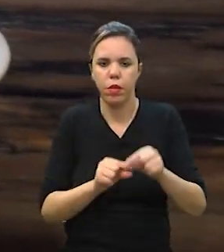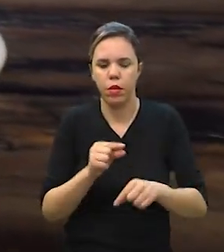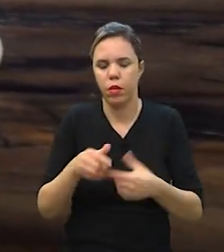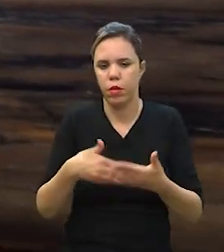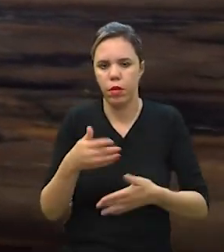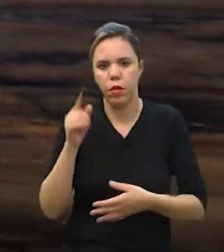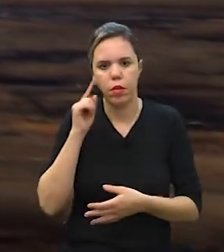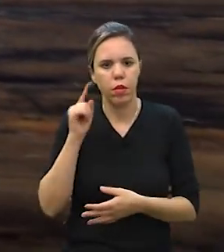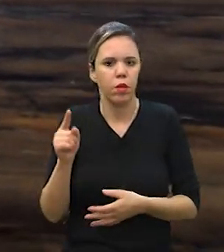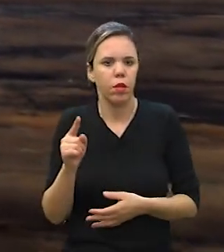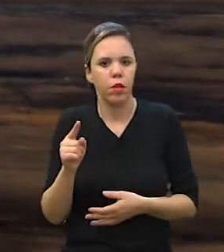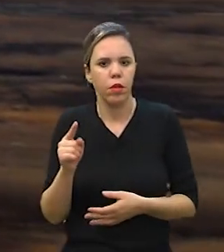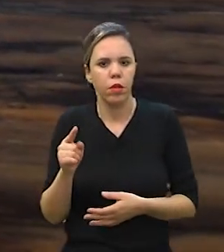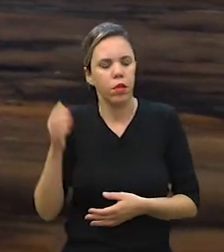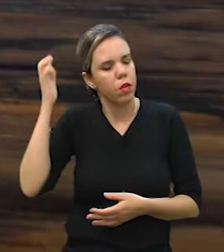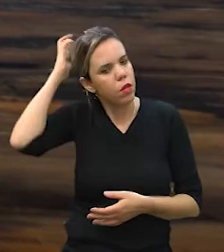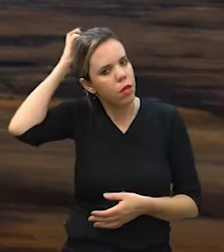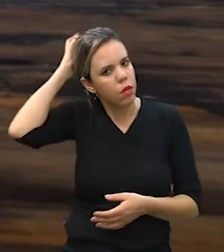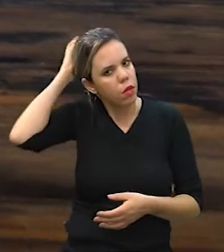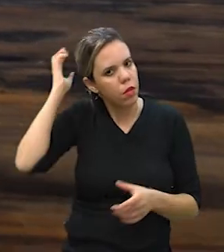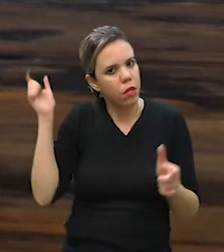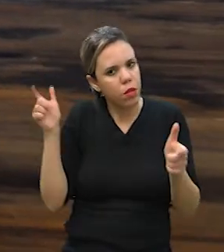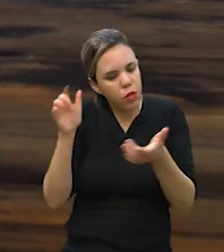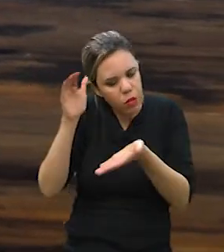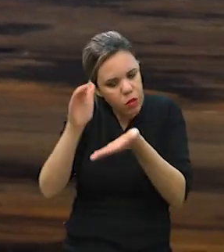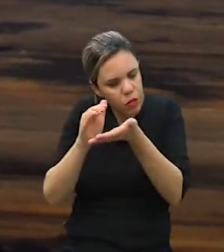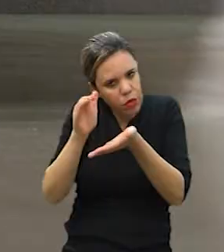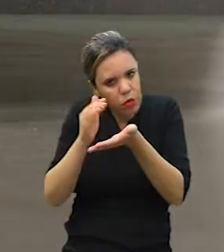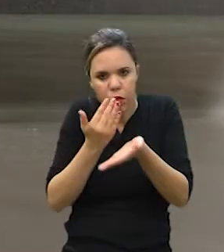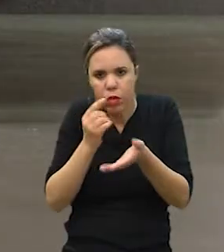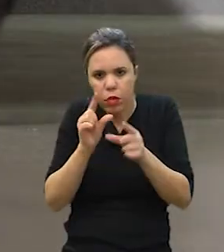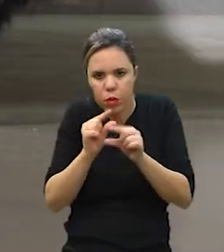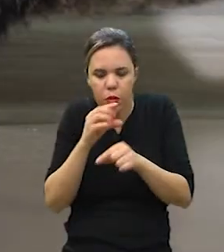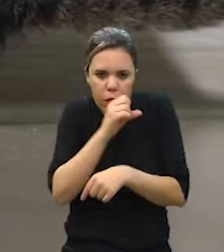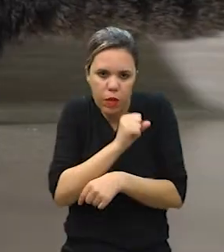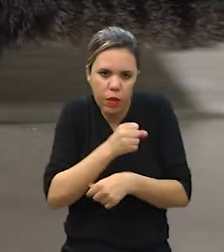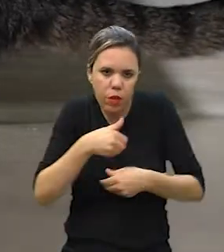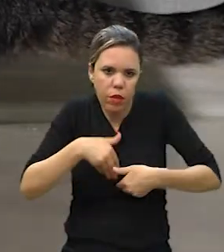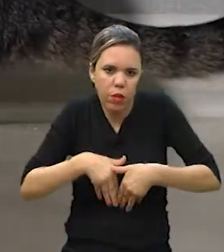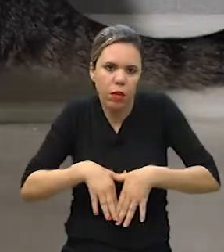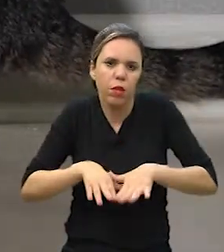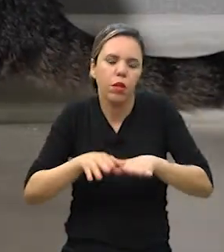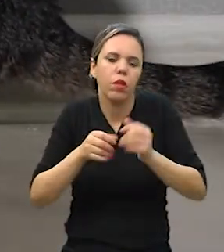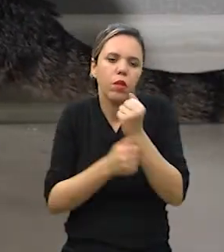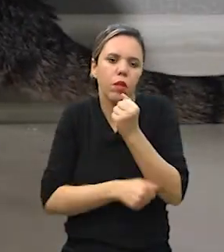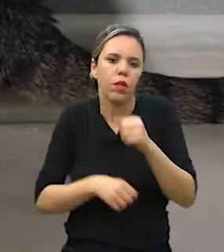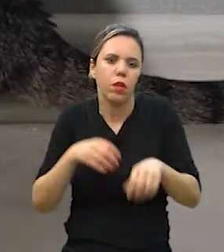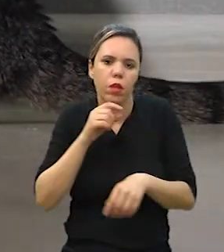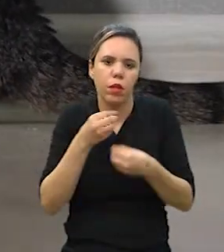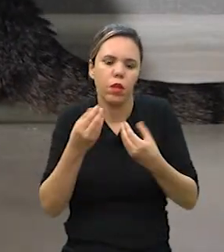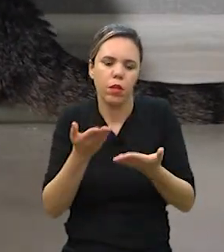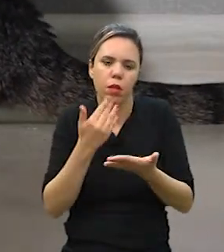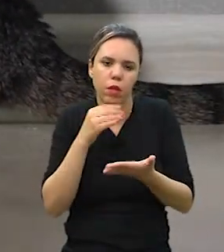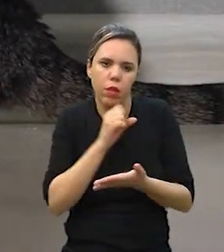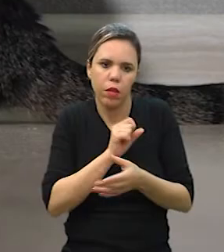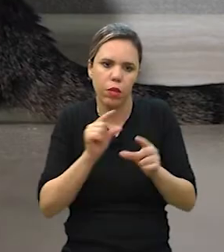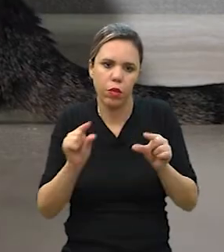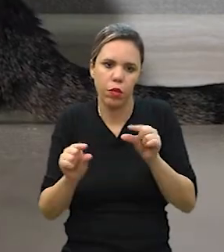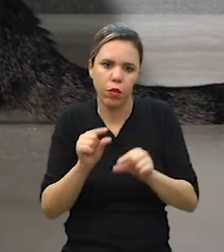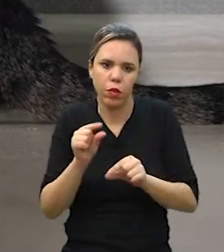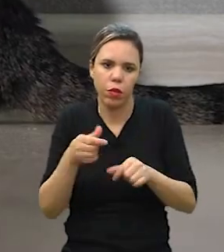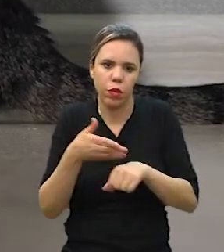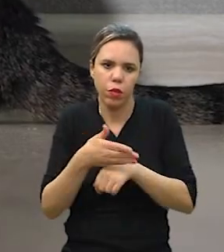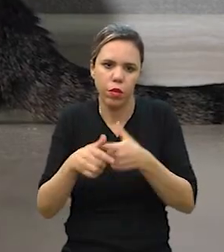Várias vezes ao dia, o porte deles é menor, a digestão é mais rápida, então você precisaria servir essa